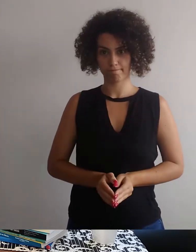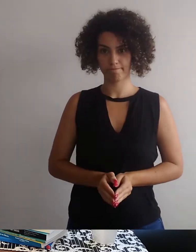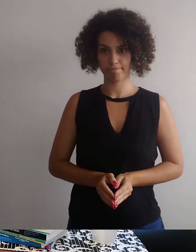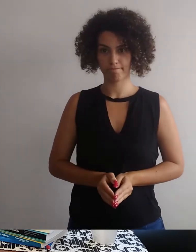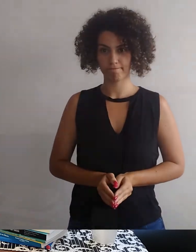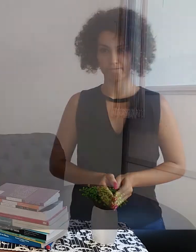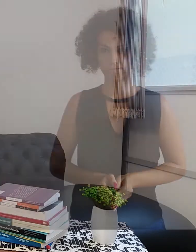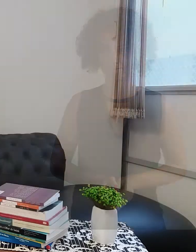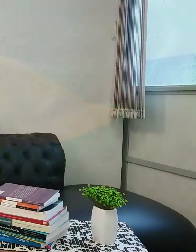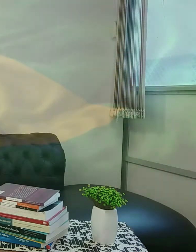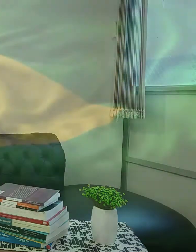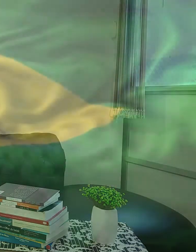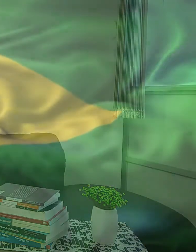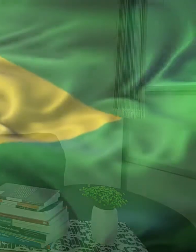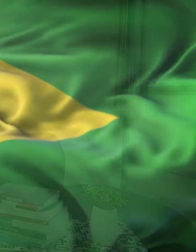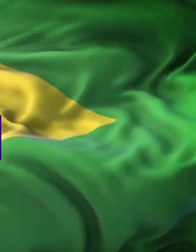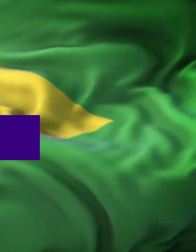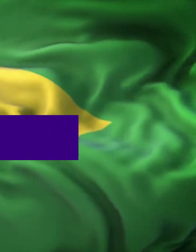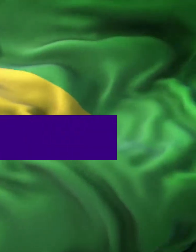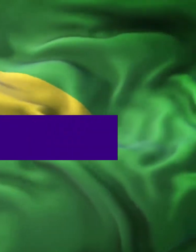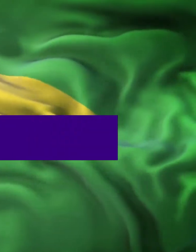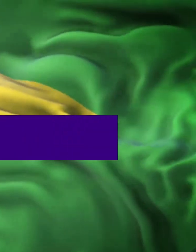energia e portos.